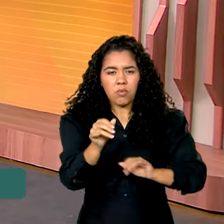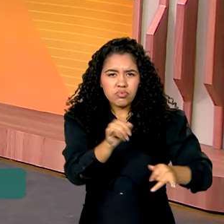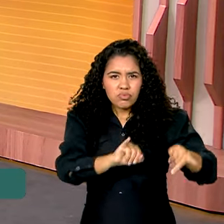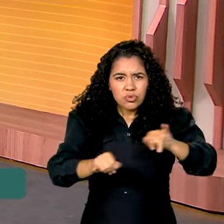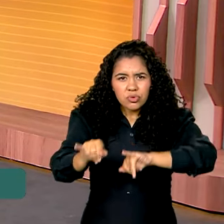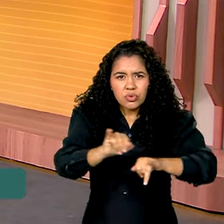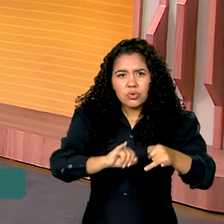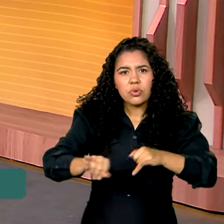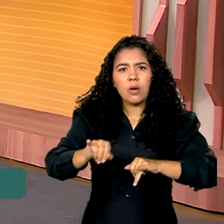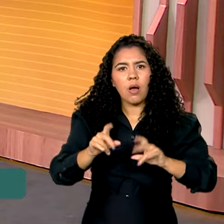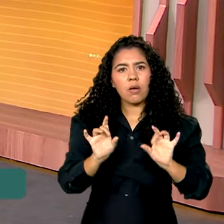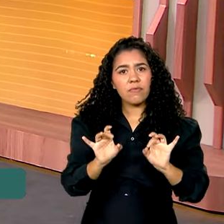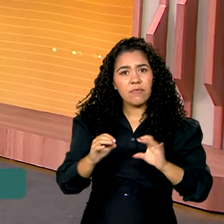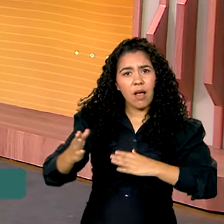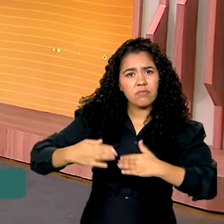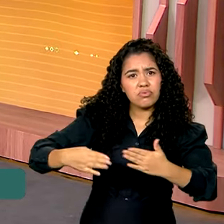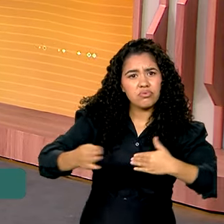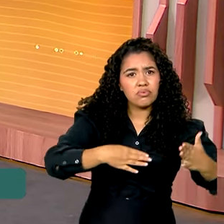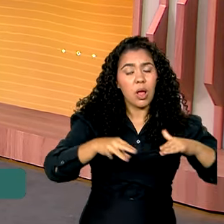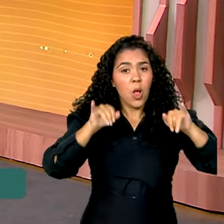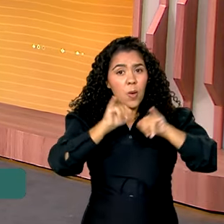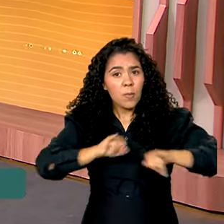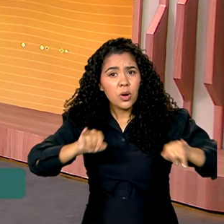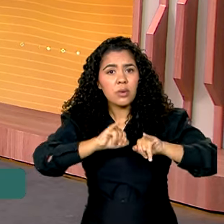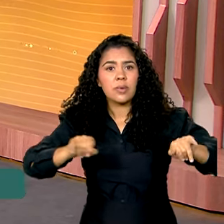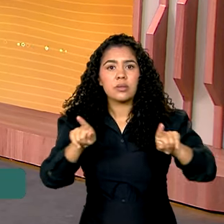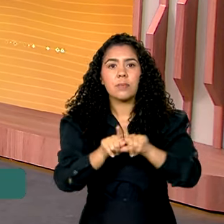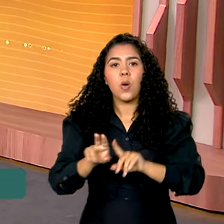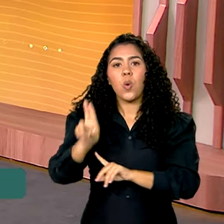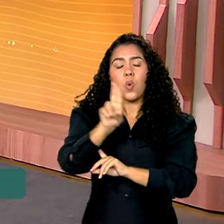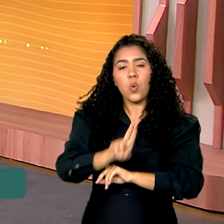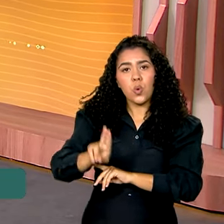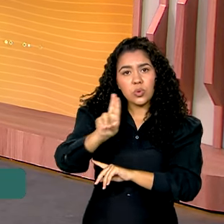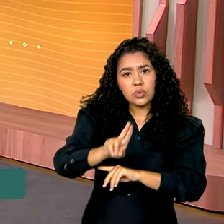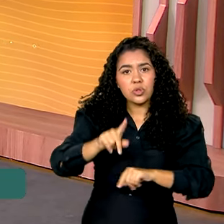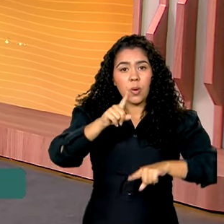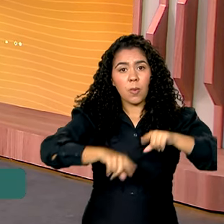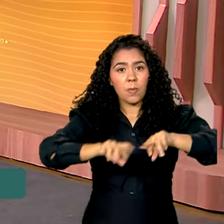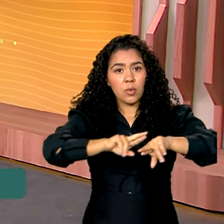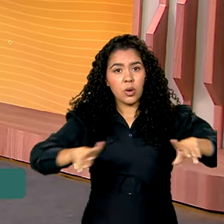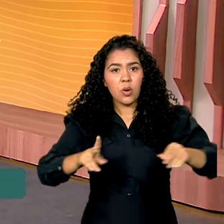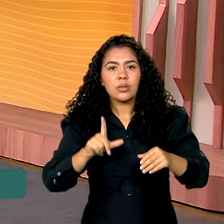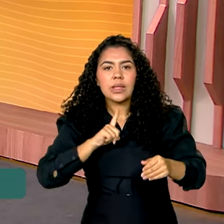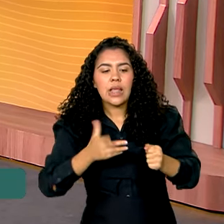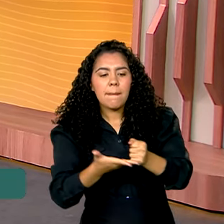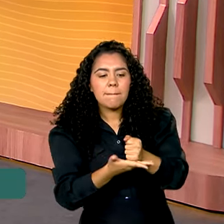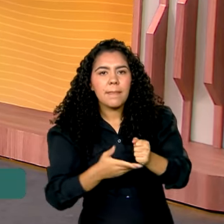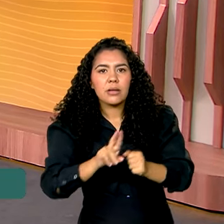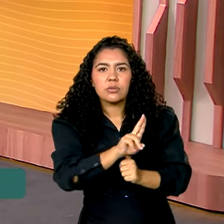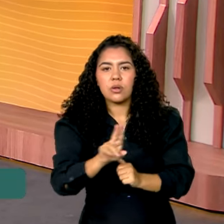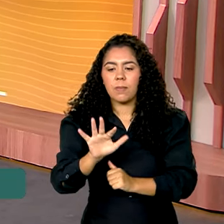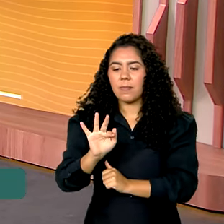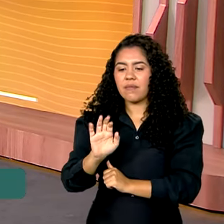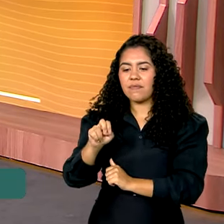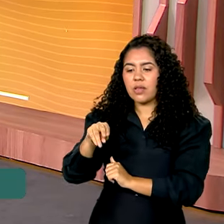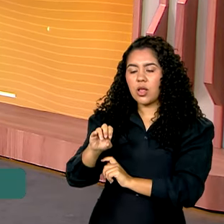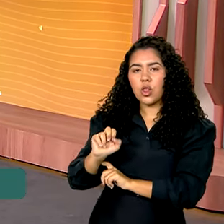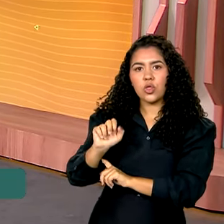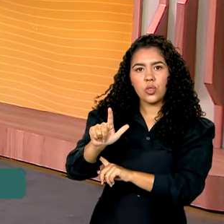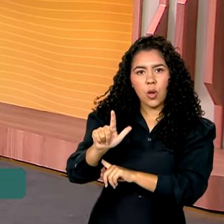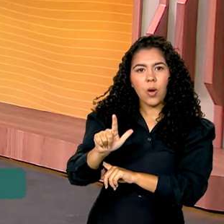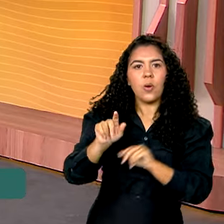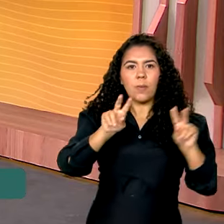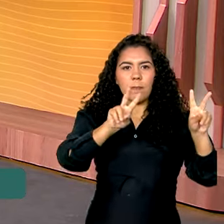comercialização, propaganda e o uso de produtos à base de fenol para fins de saúde ou